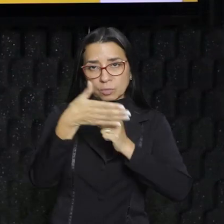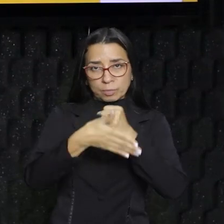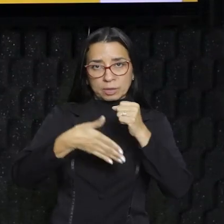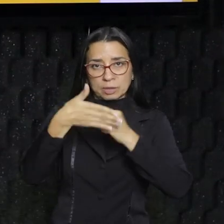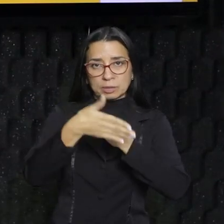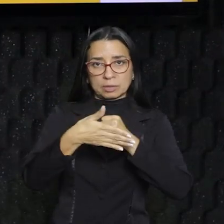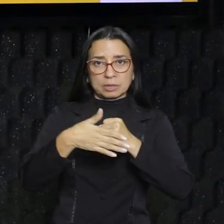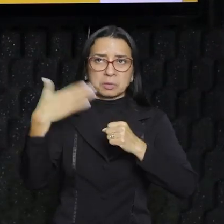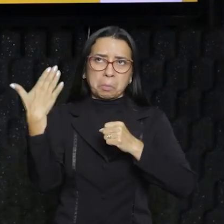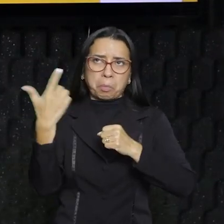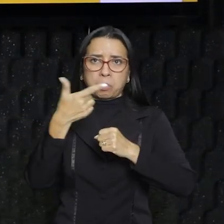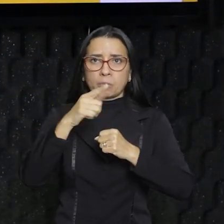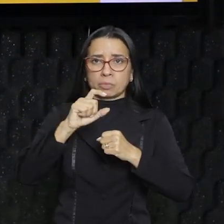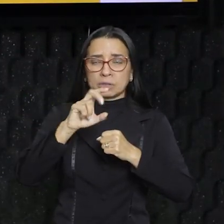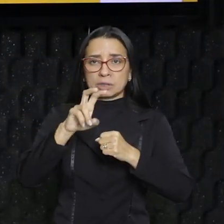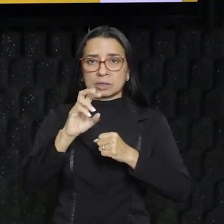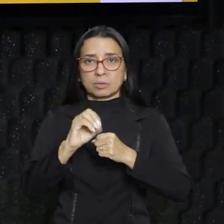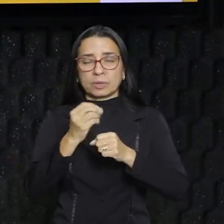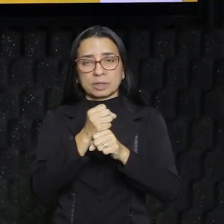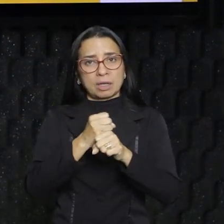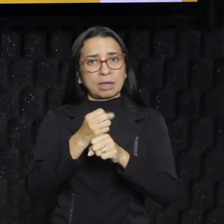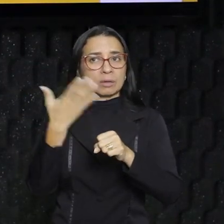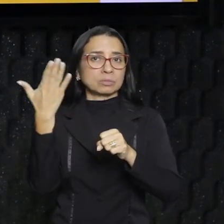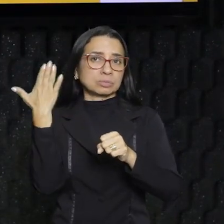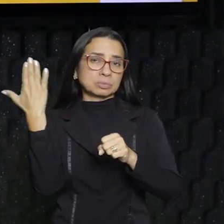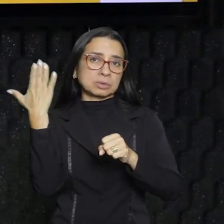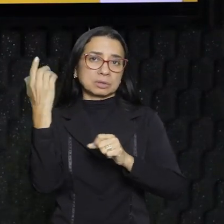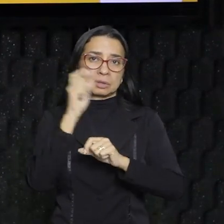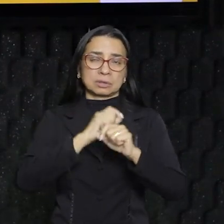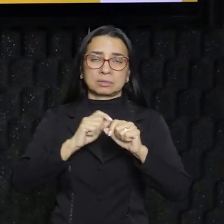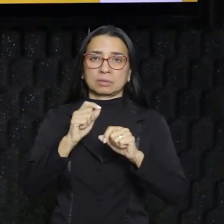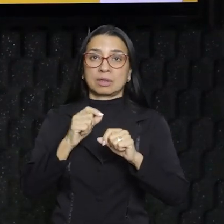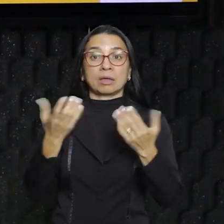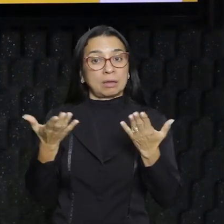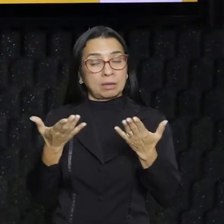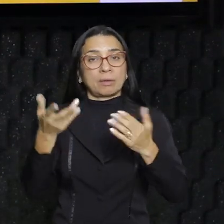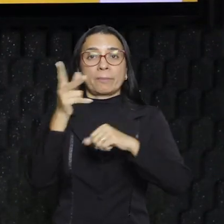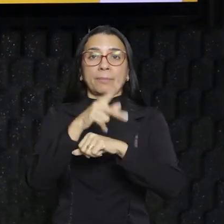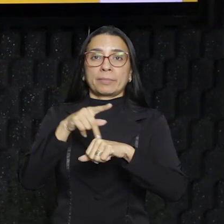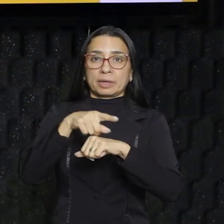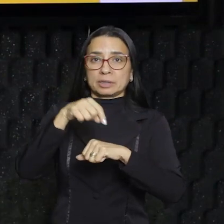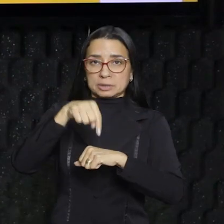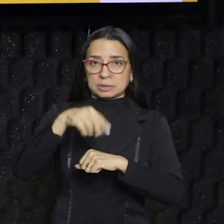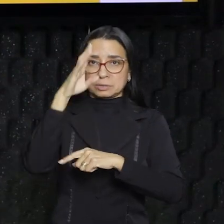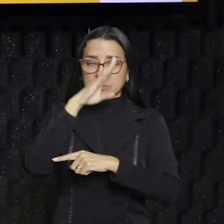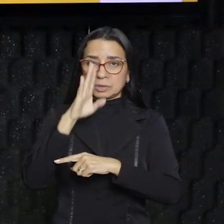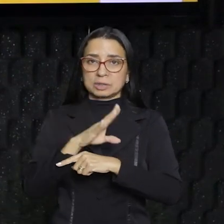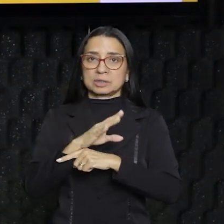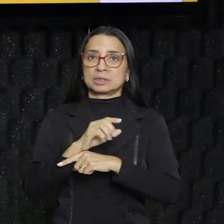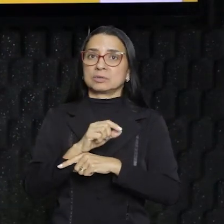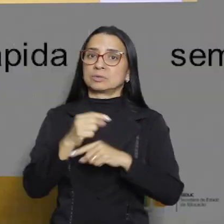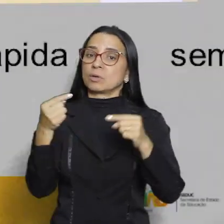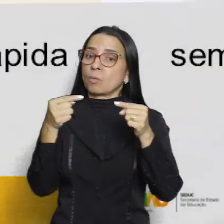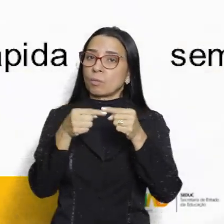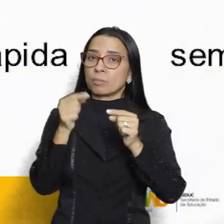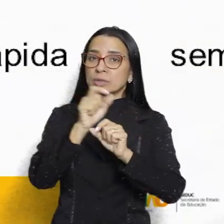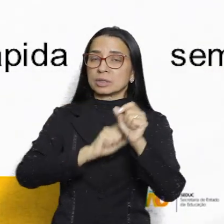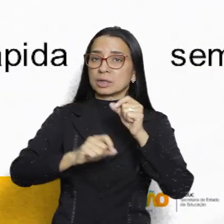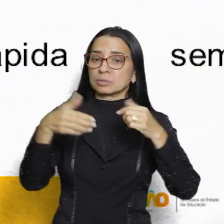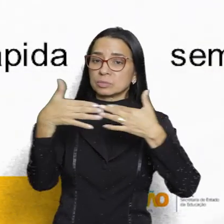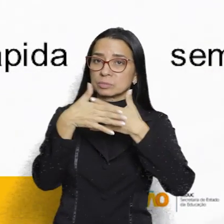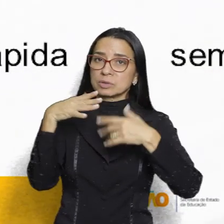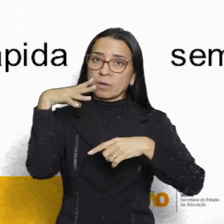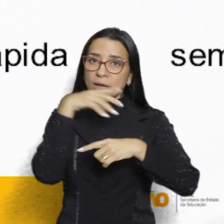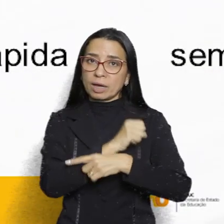200 para 250 anos atrás. Já países como o nosso, como o Brasil, são enquadrados numa urbanização